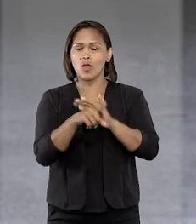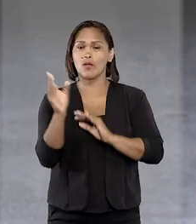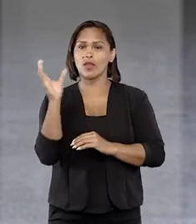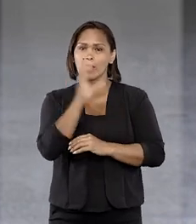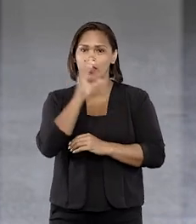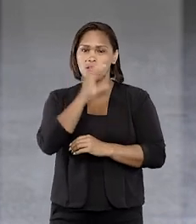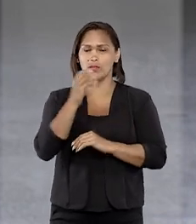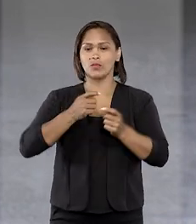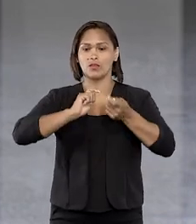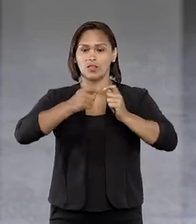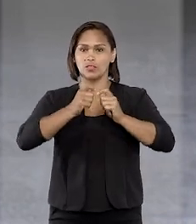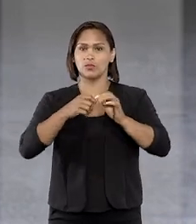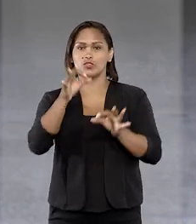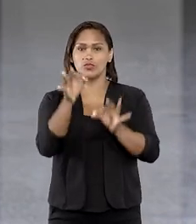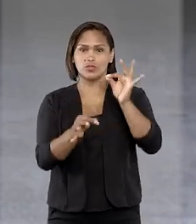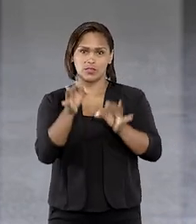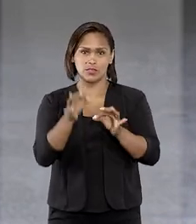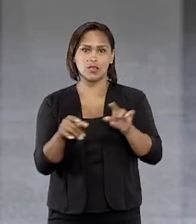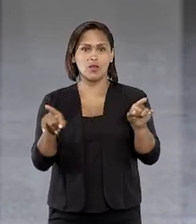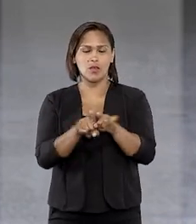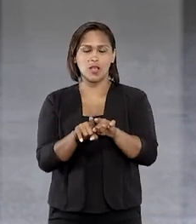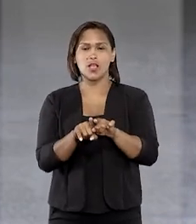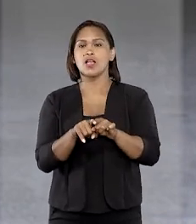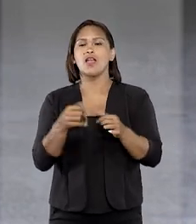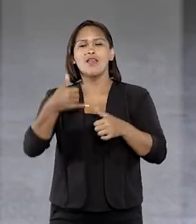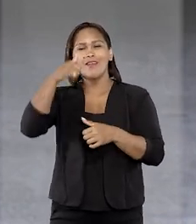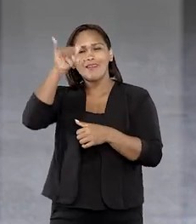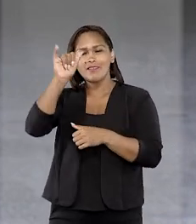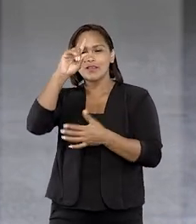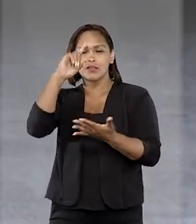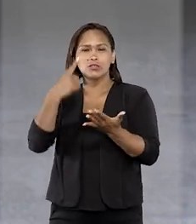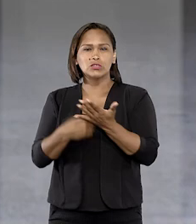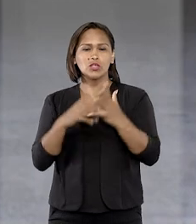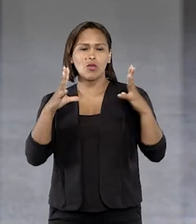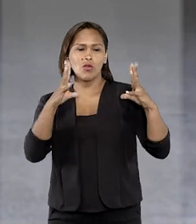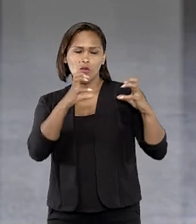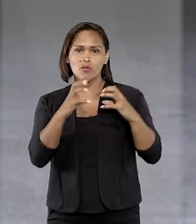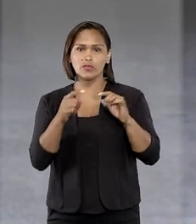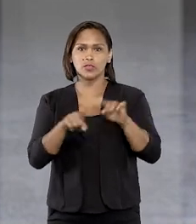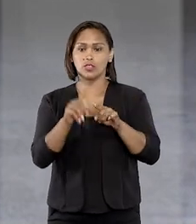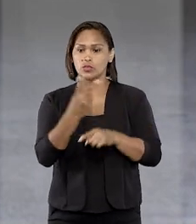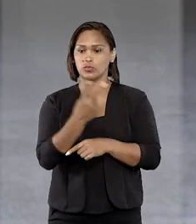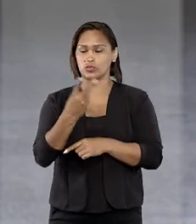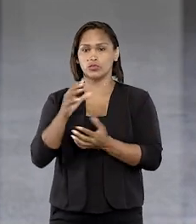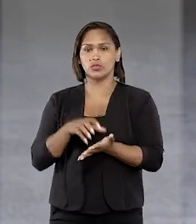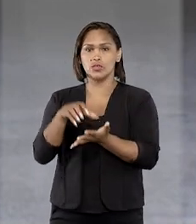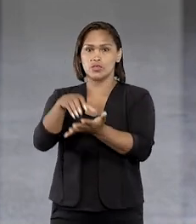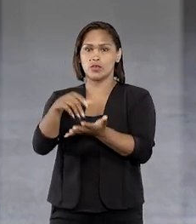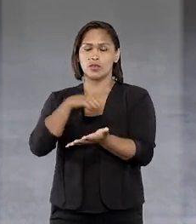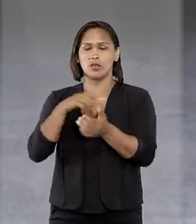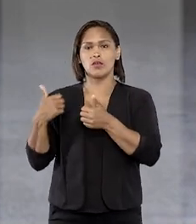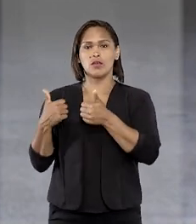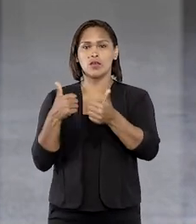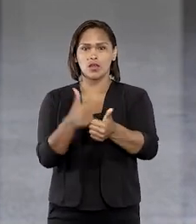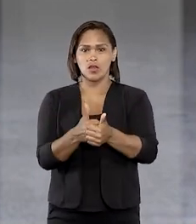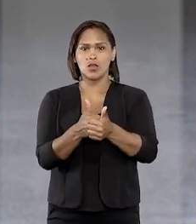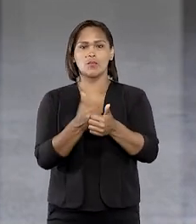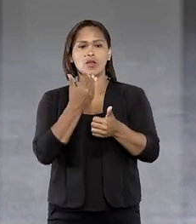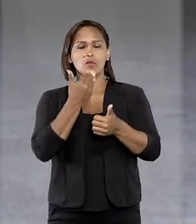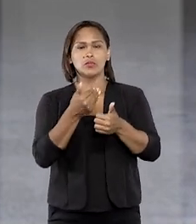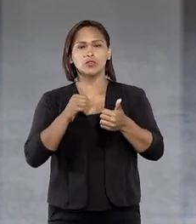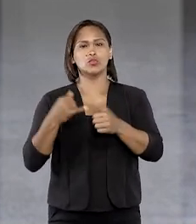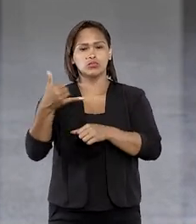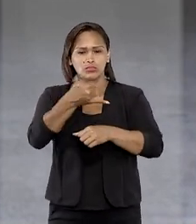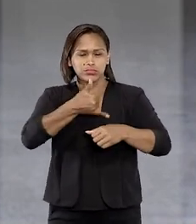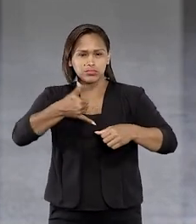eficiente da matéria administrativa e judicial, de forma a evitar decisões conflitantes. Os dois órgãos teriam acompanhado a